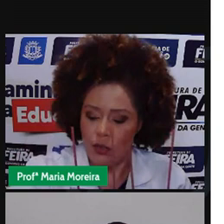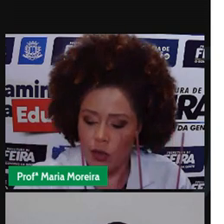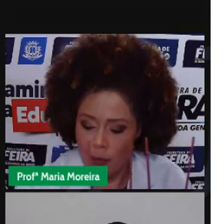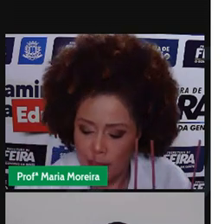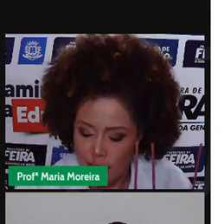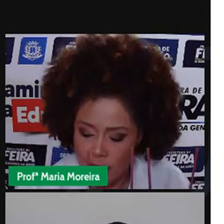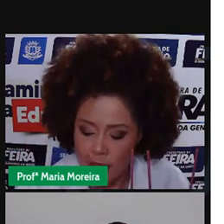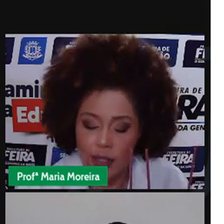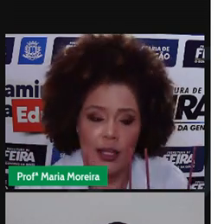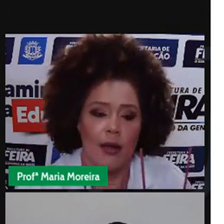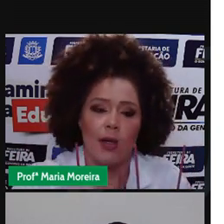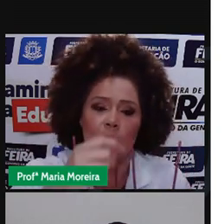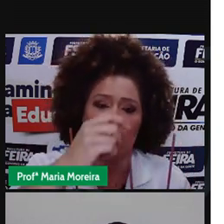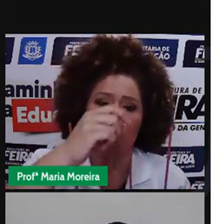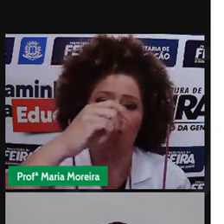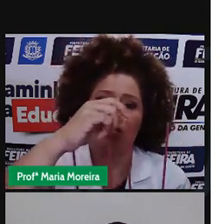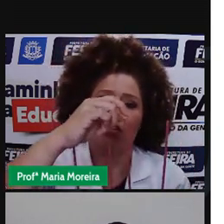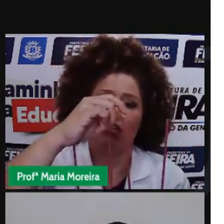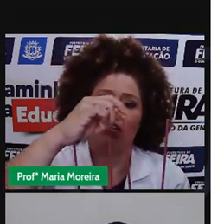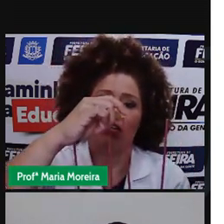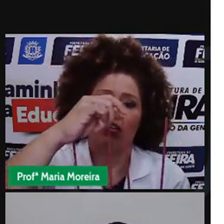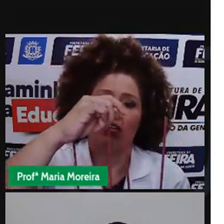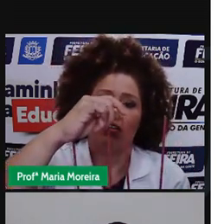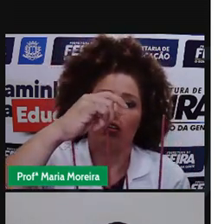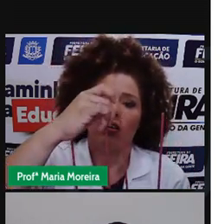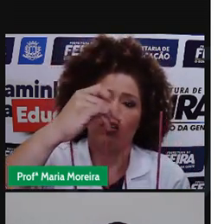Esse não quer passar. Tá rebelde, ele.